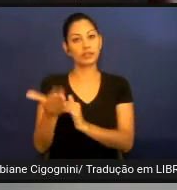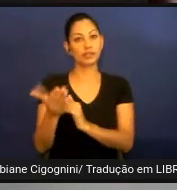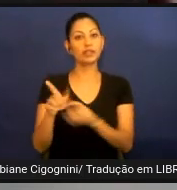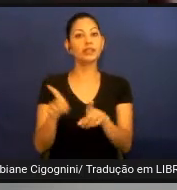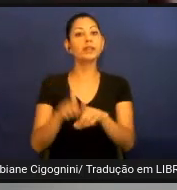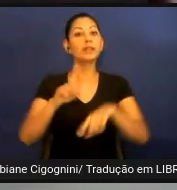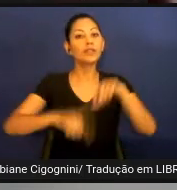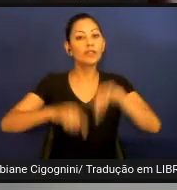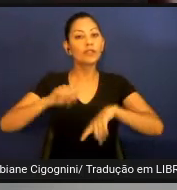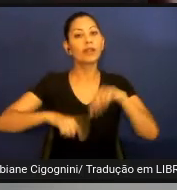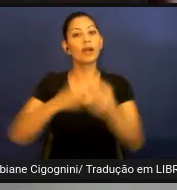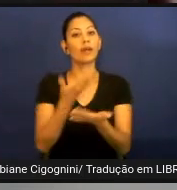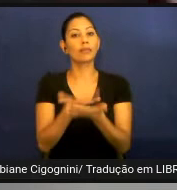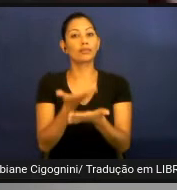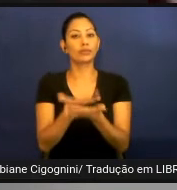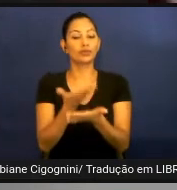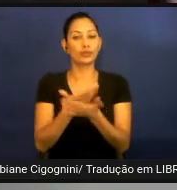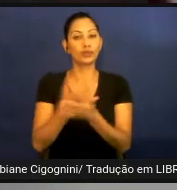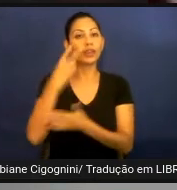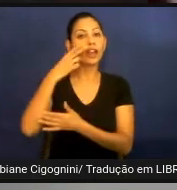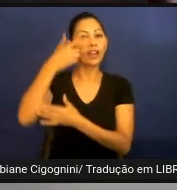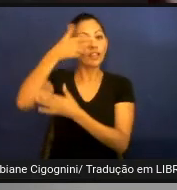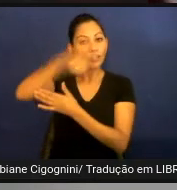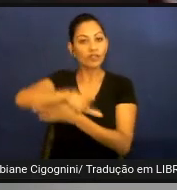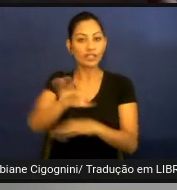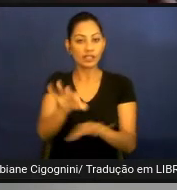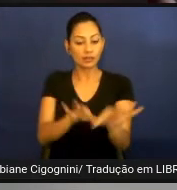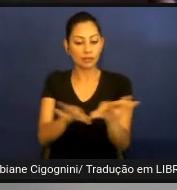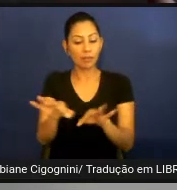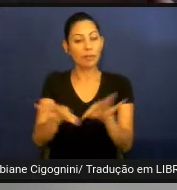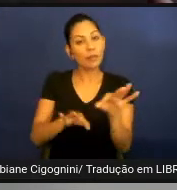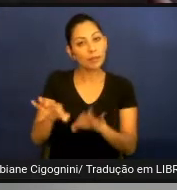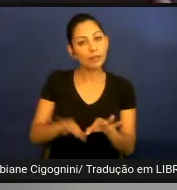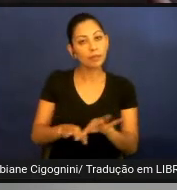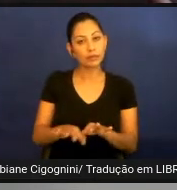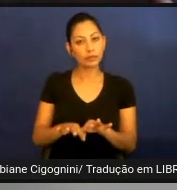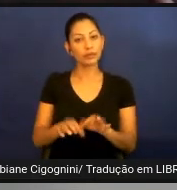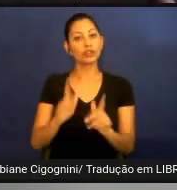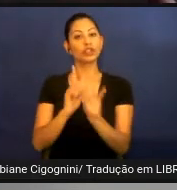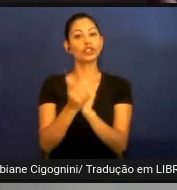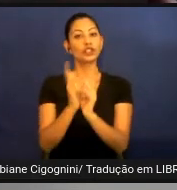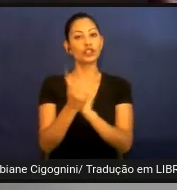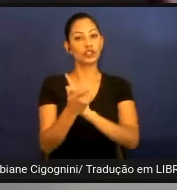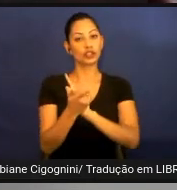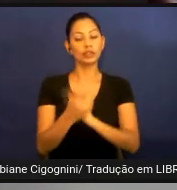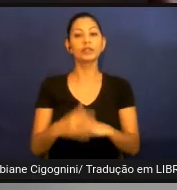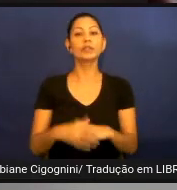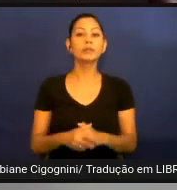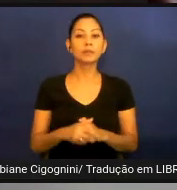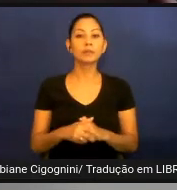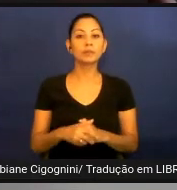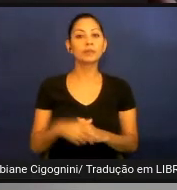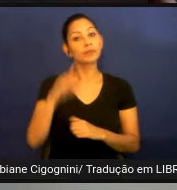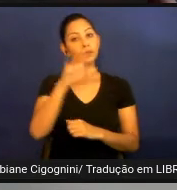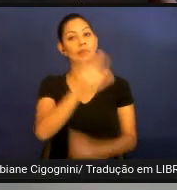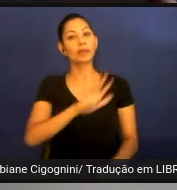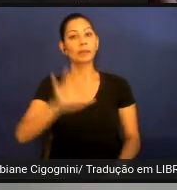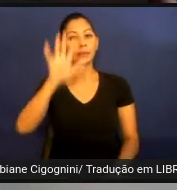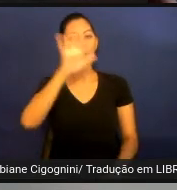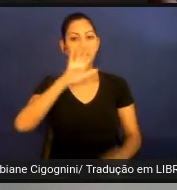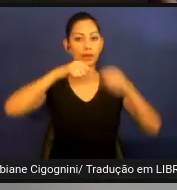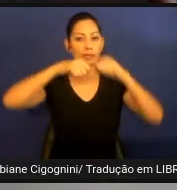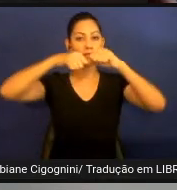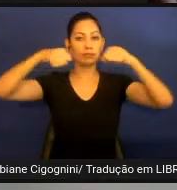de estudo, revisão, planejamento e também gerenciamento. Aqui é um exemplo de um mapa, que foi elaborado